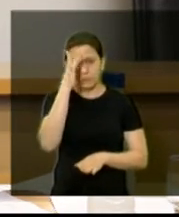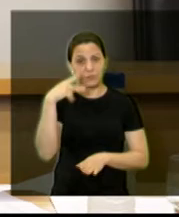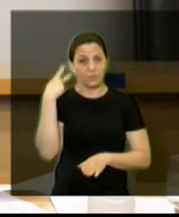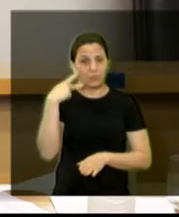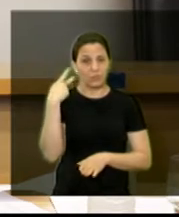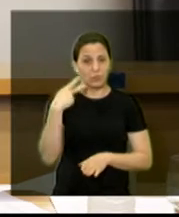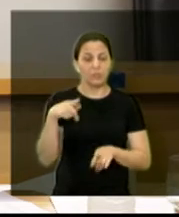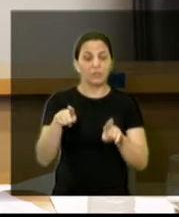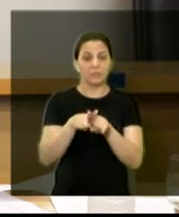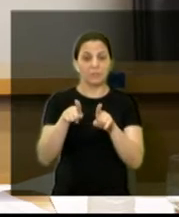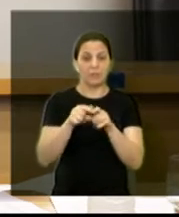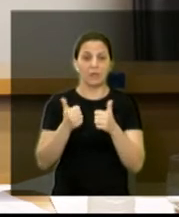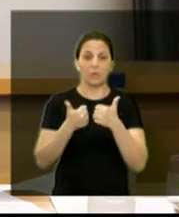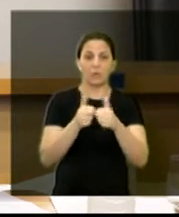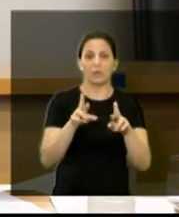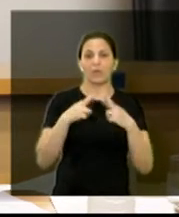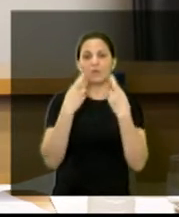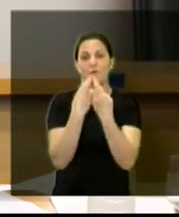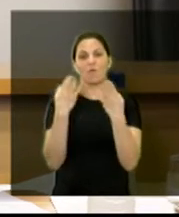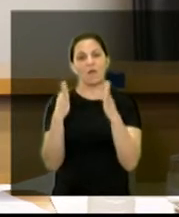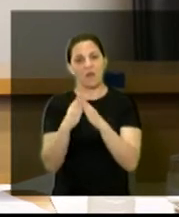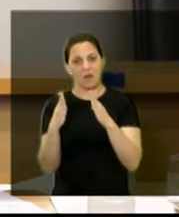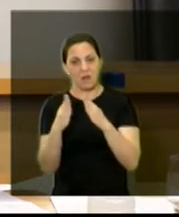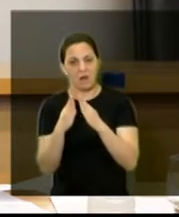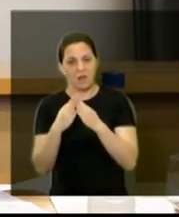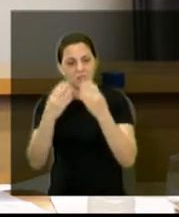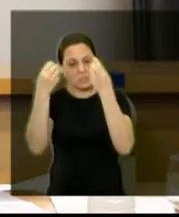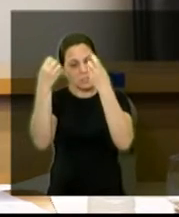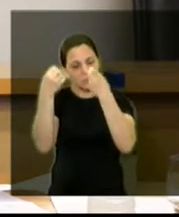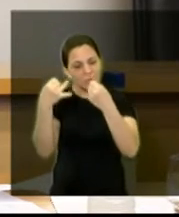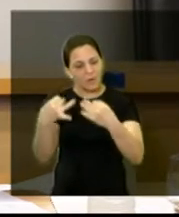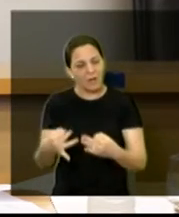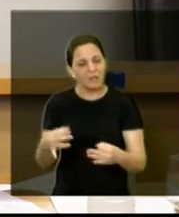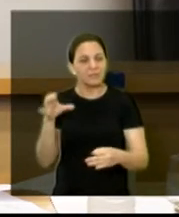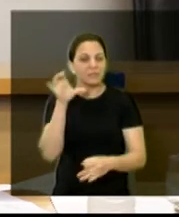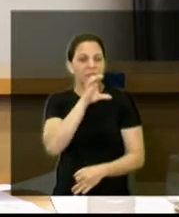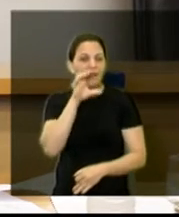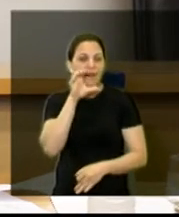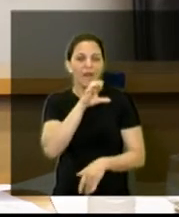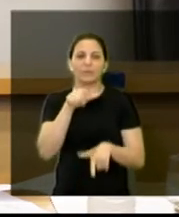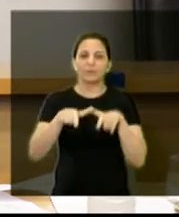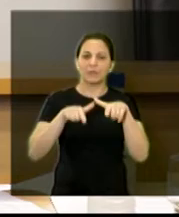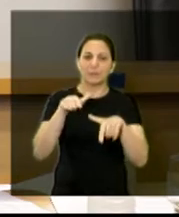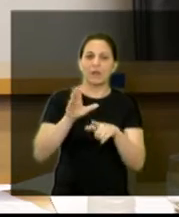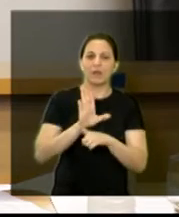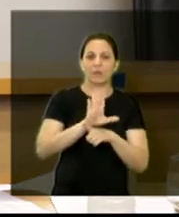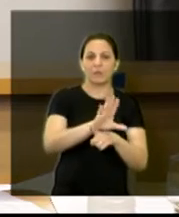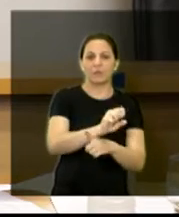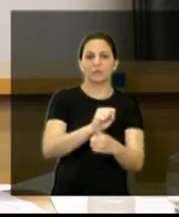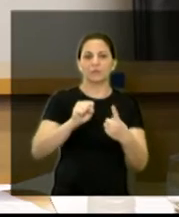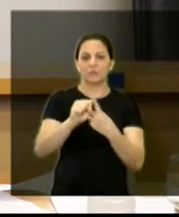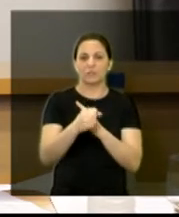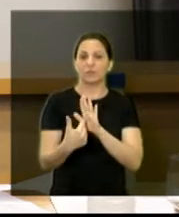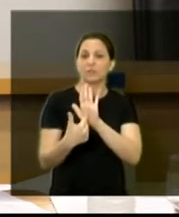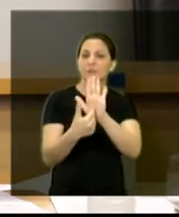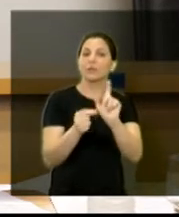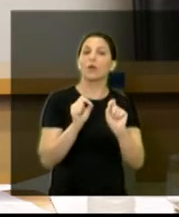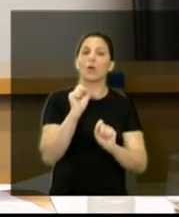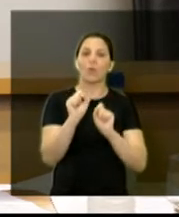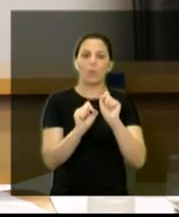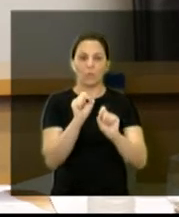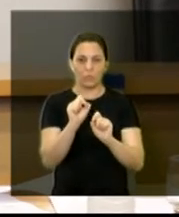e quem está acompanhando em casa, que você fizesse uma explanação rápida do trabalho da assistência social e falasse um pouco